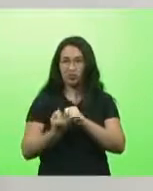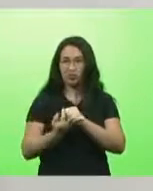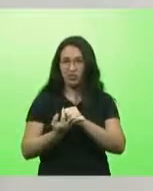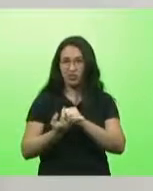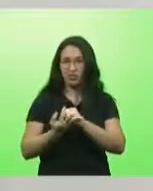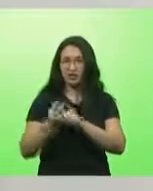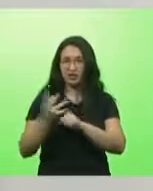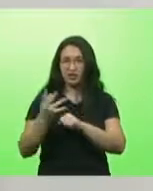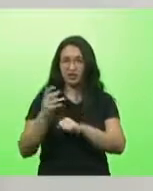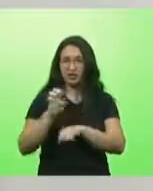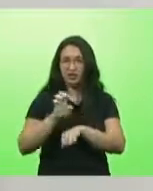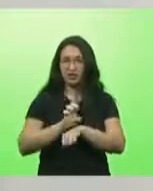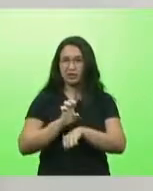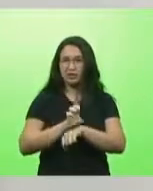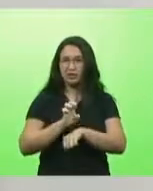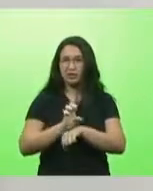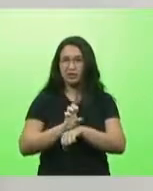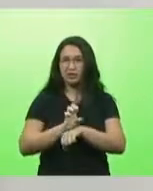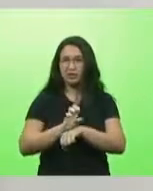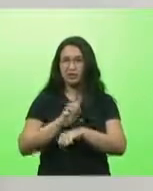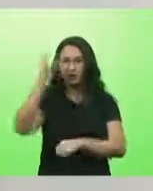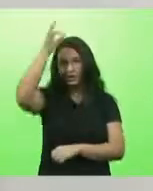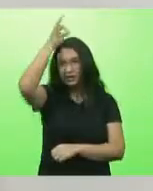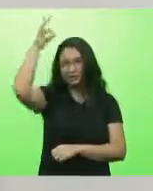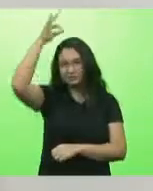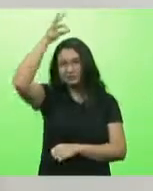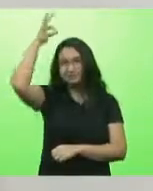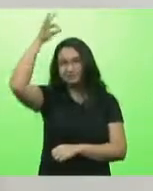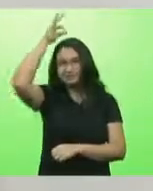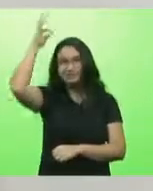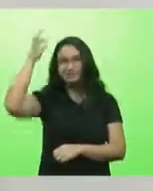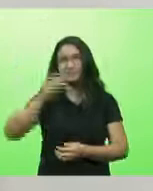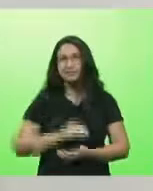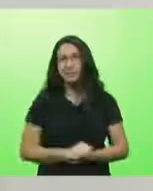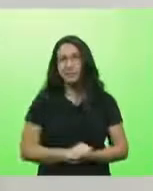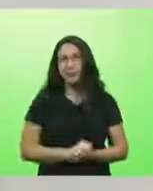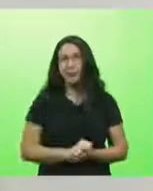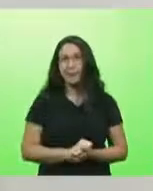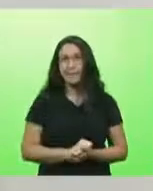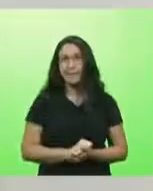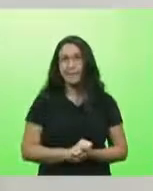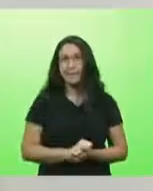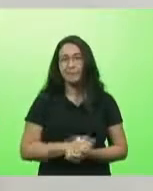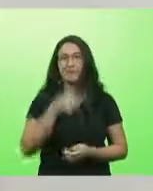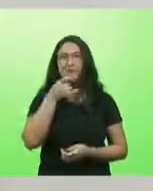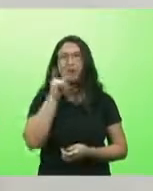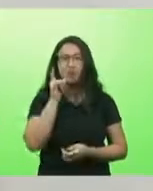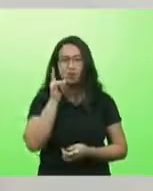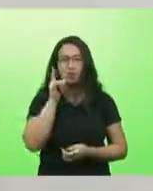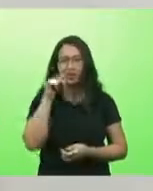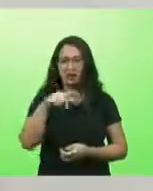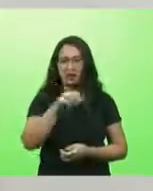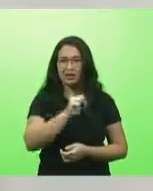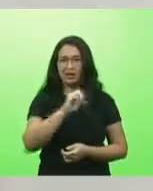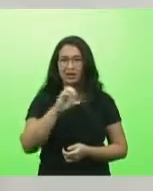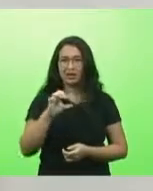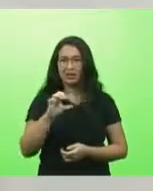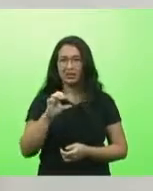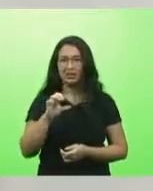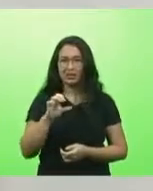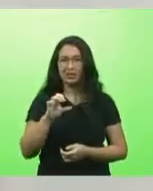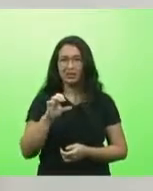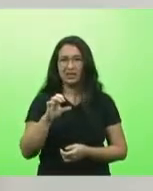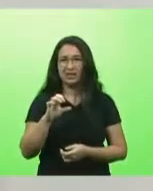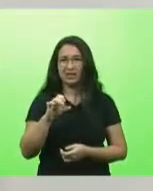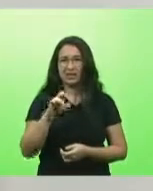Onde é que nós chegamos em Santa Catarina ao ponto de ter que